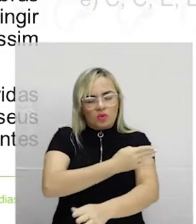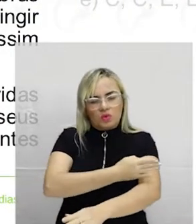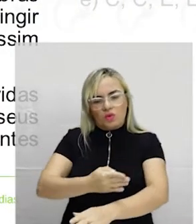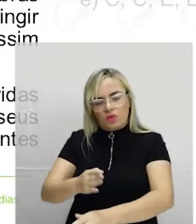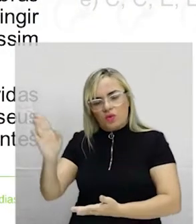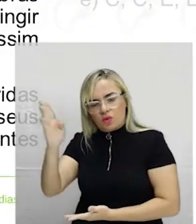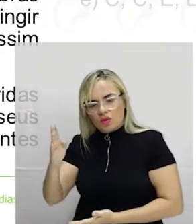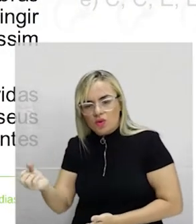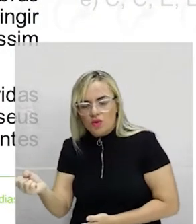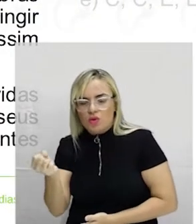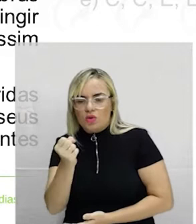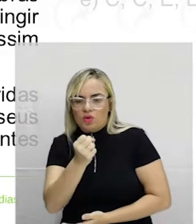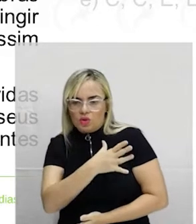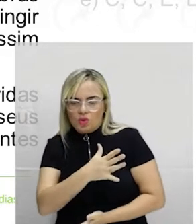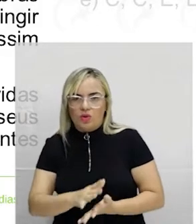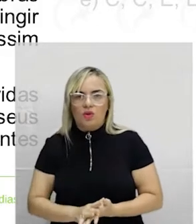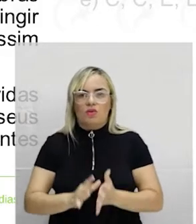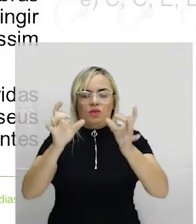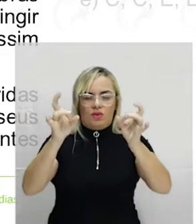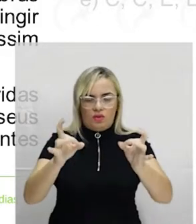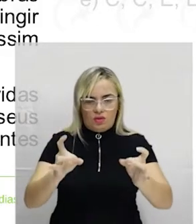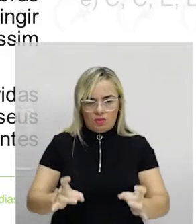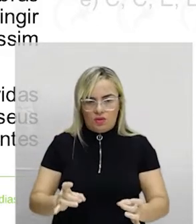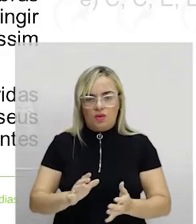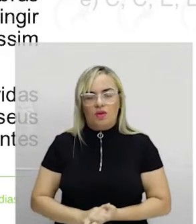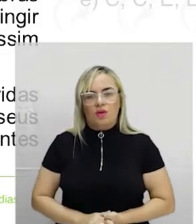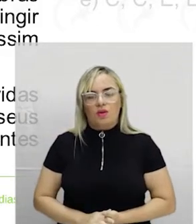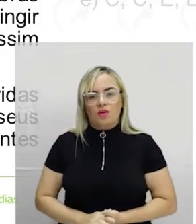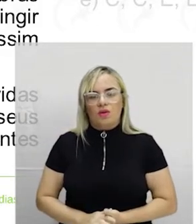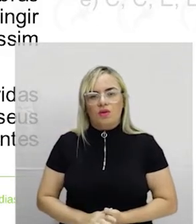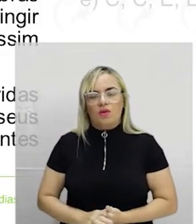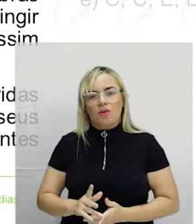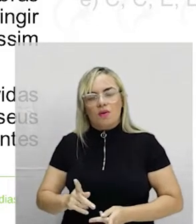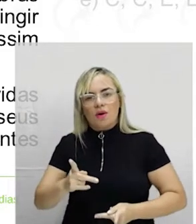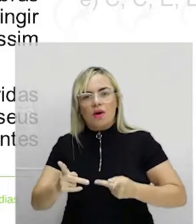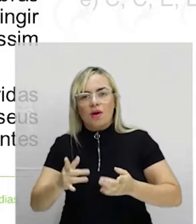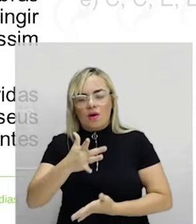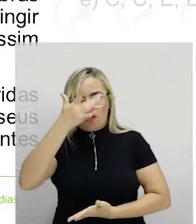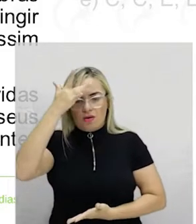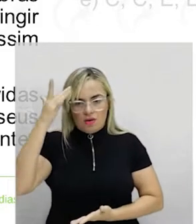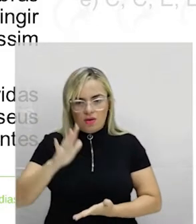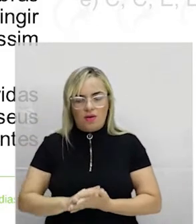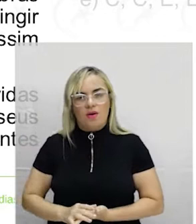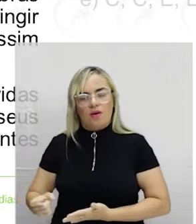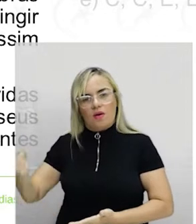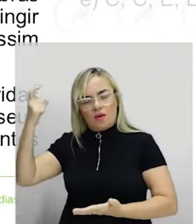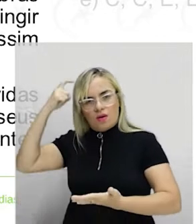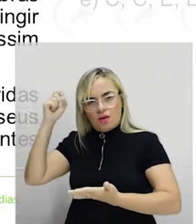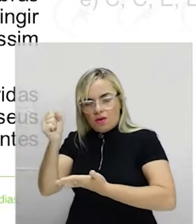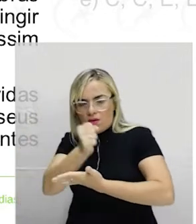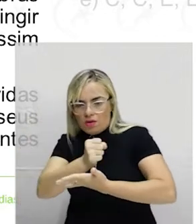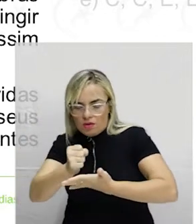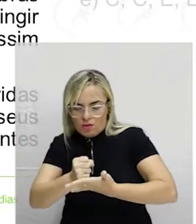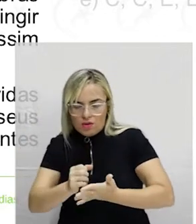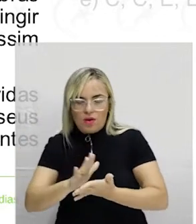novas possibilidades. E tem muita gente que afirma, e a categórica, Aleijadinho, ou Mestre Aleijadinho, é comparado